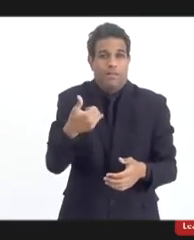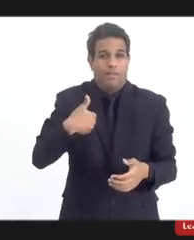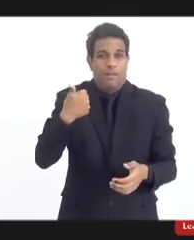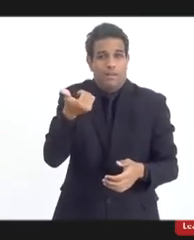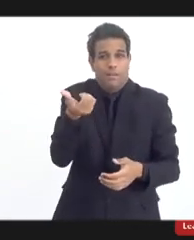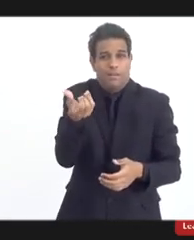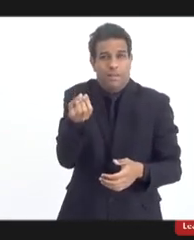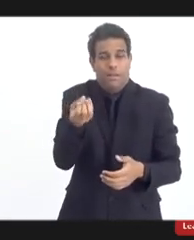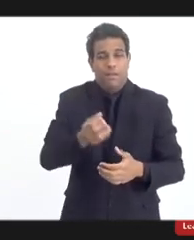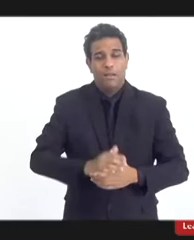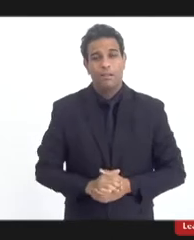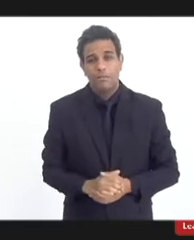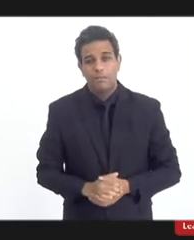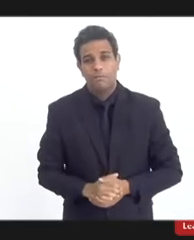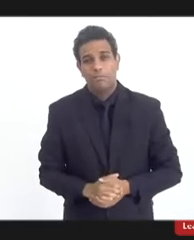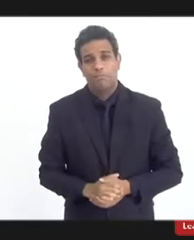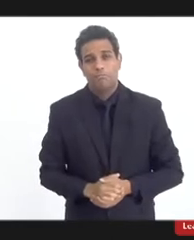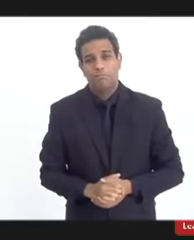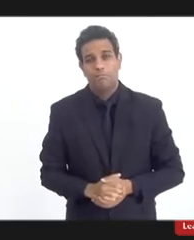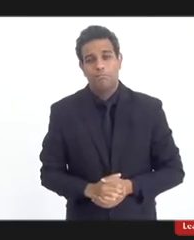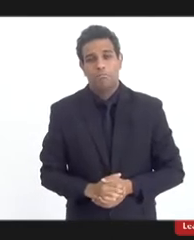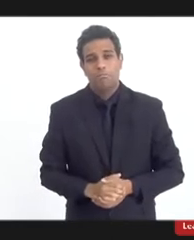alongar, eu tenho 60 anos,